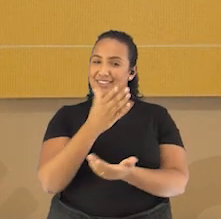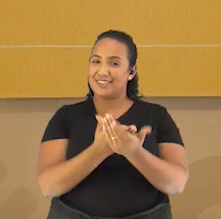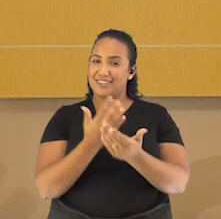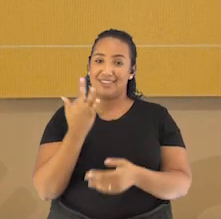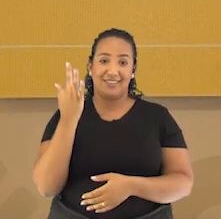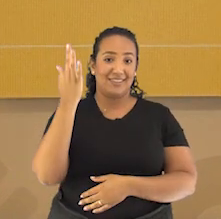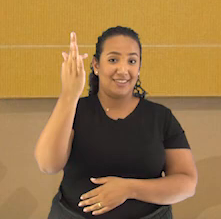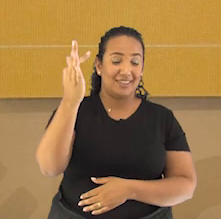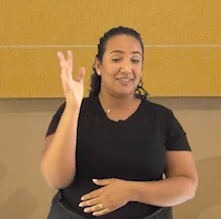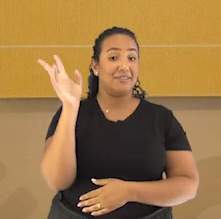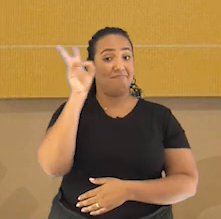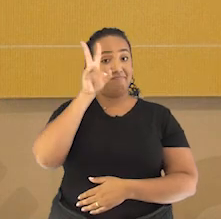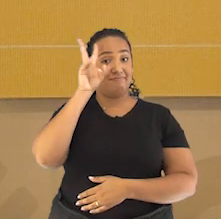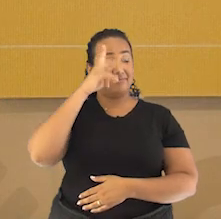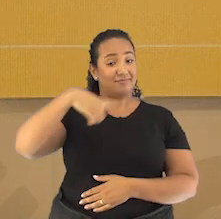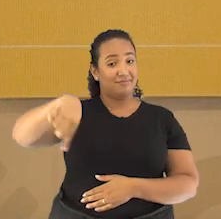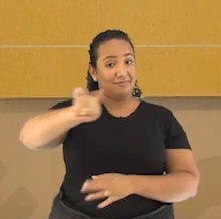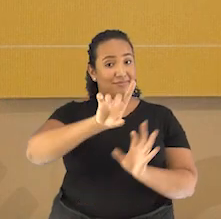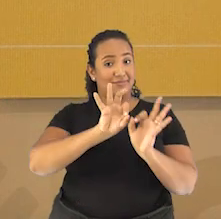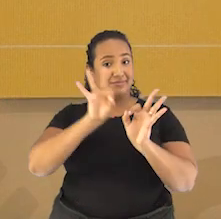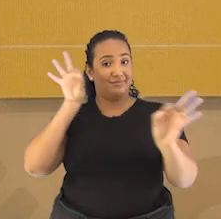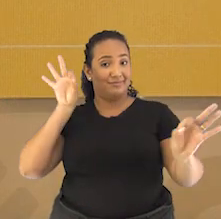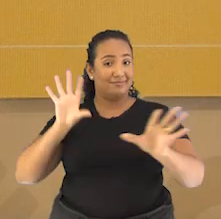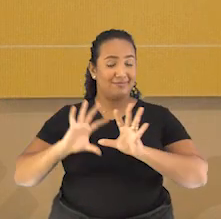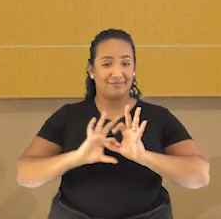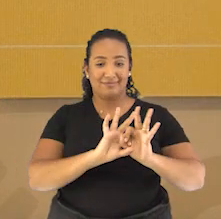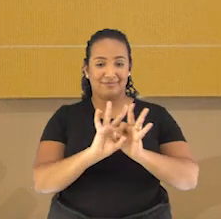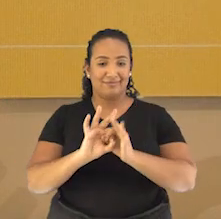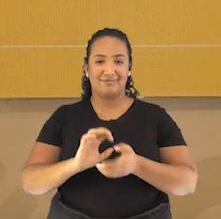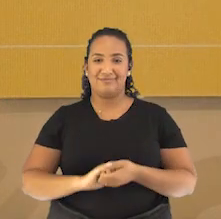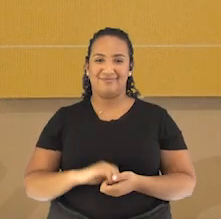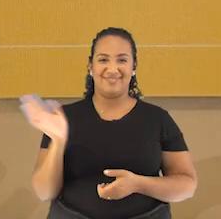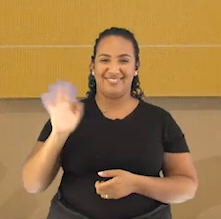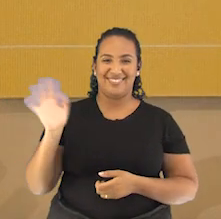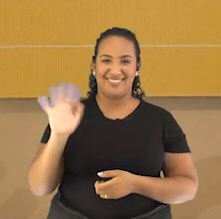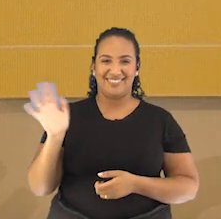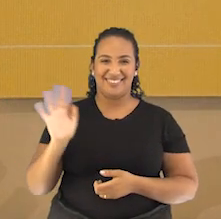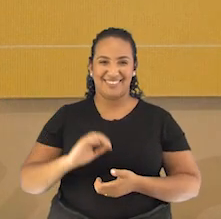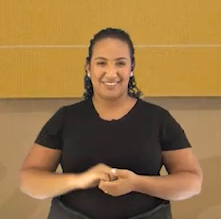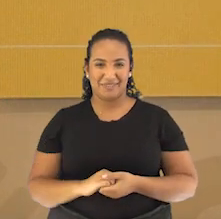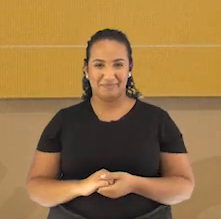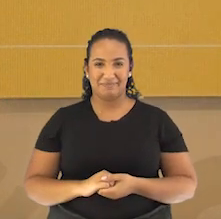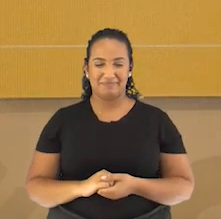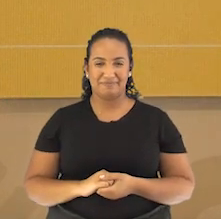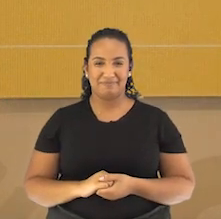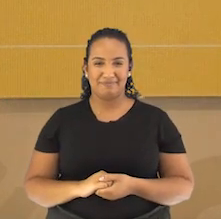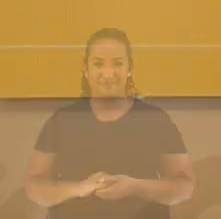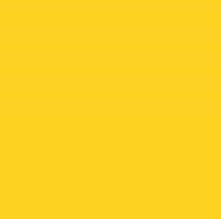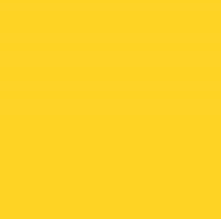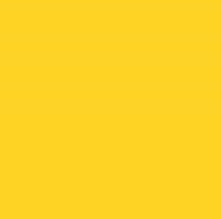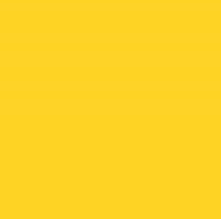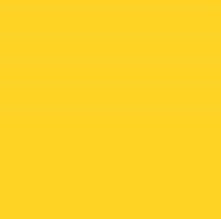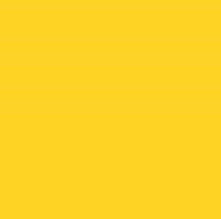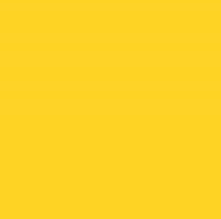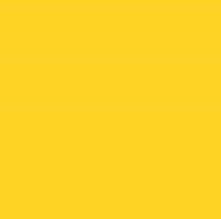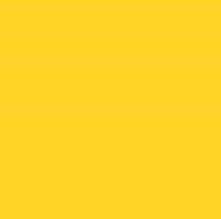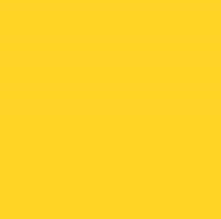Espero vocês em uma próxima aula. E não se esqueçam, mesmo distantes, estamos juntos. Tchau, tchau!